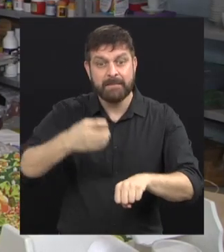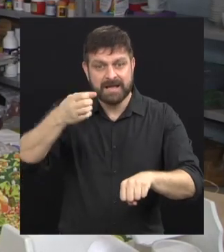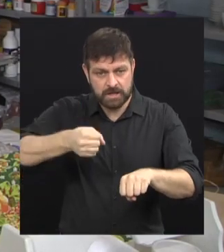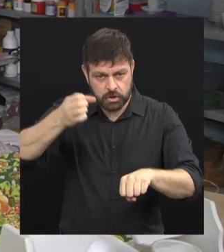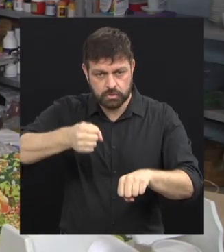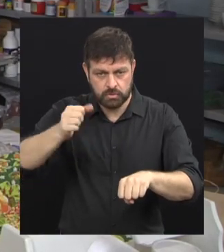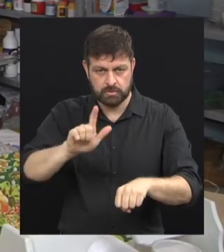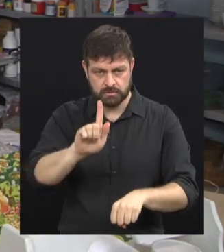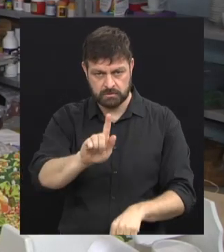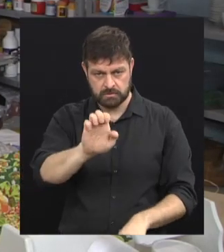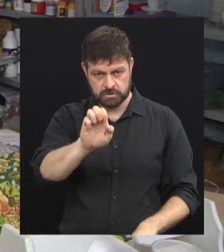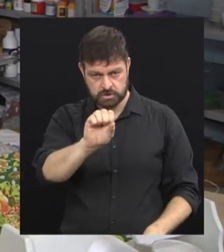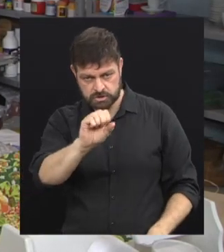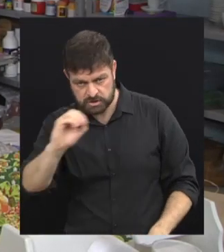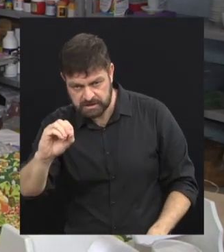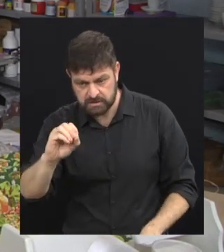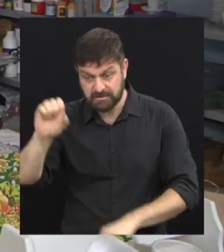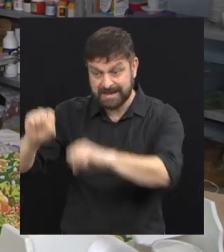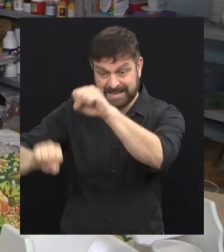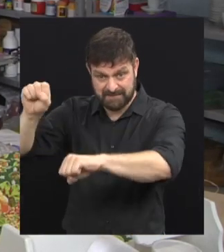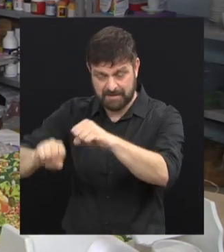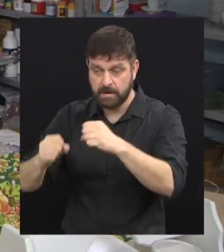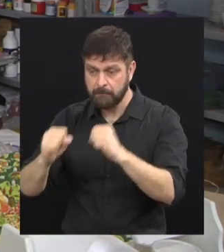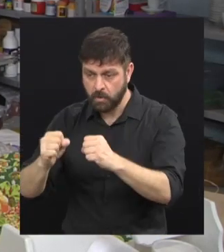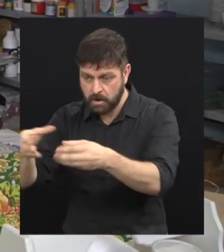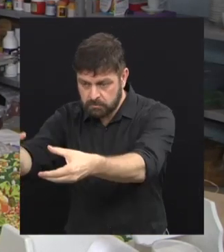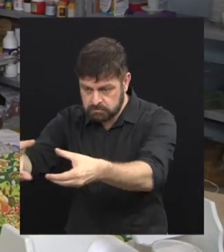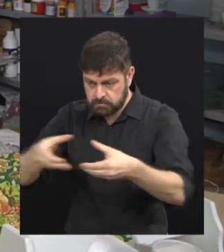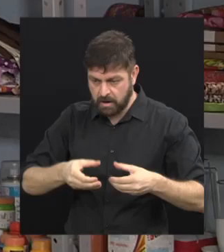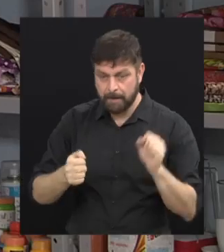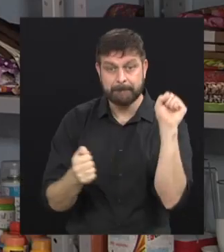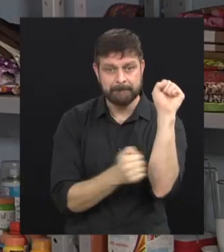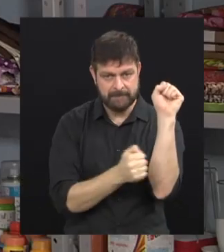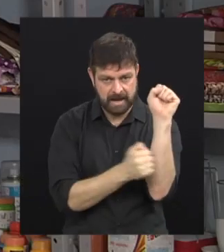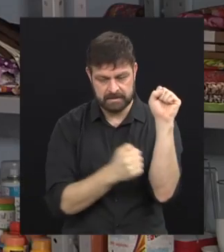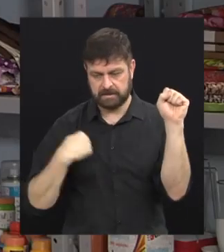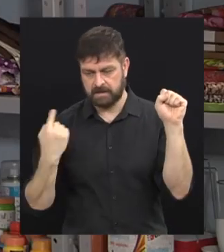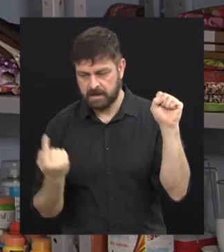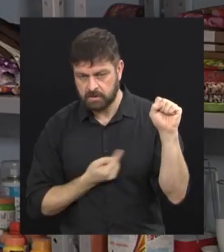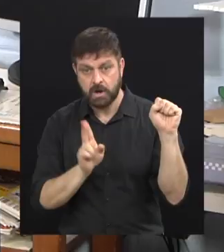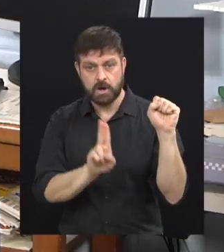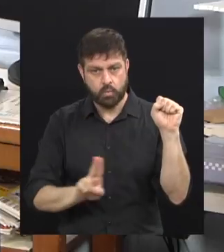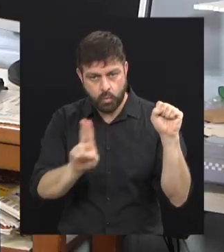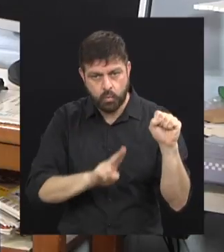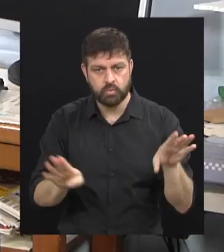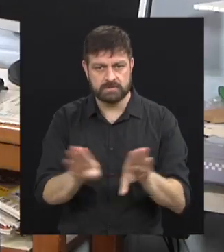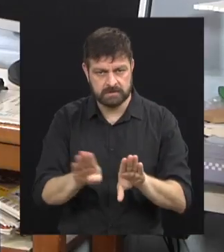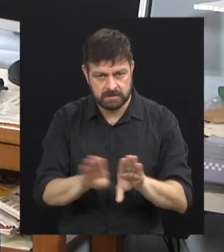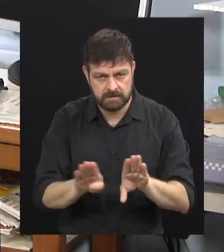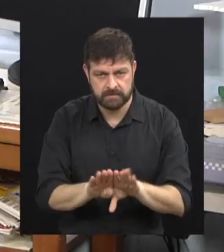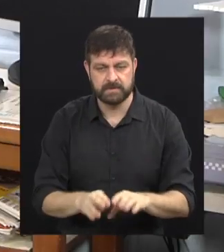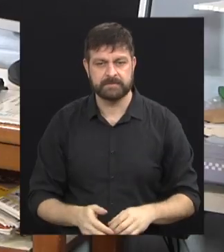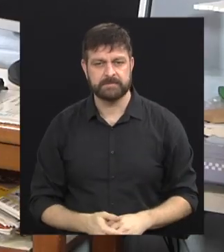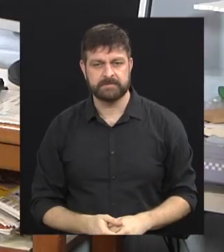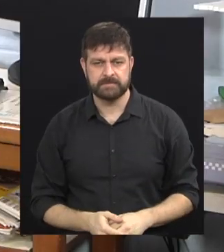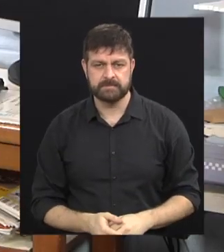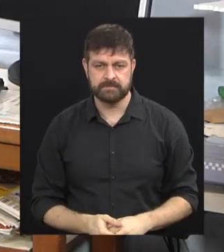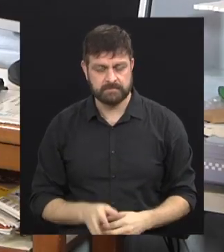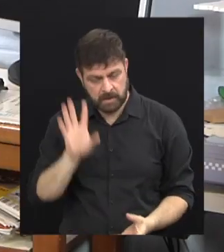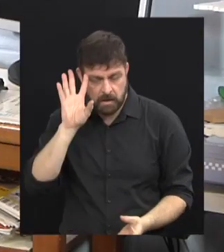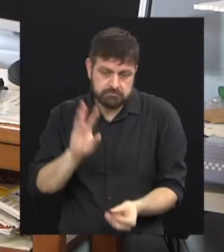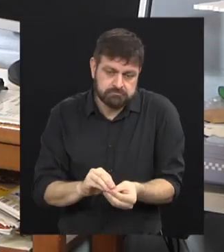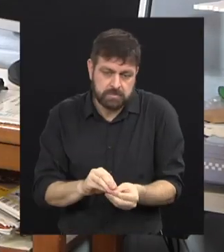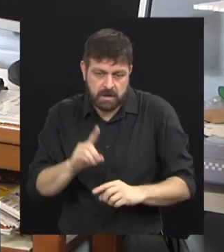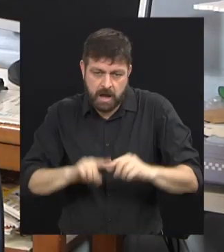fábrica, alguma coisa assim, quiser nos doar também, madeira, que nós usamos bastante. Então, é isso,